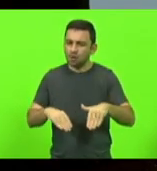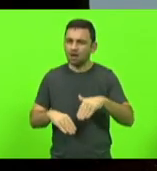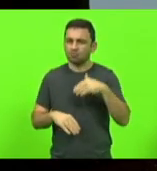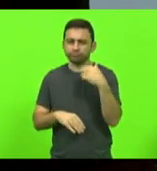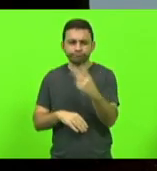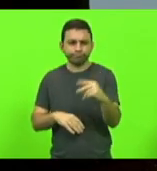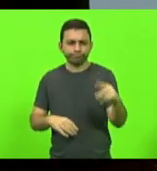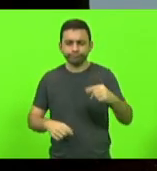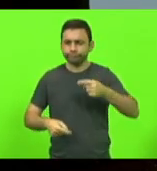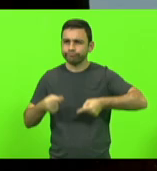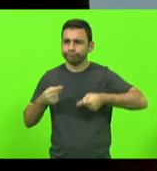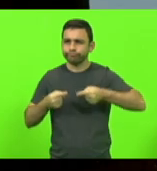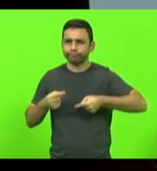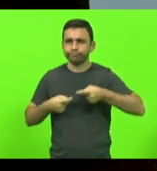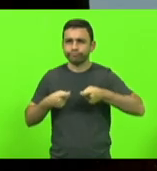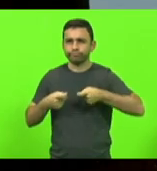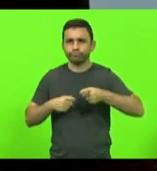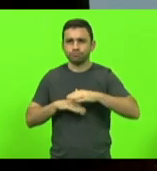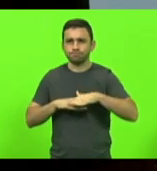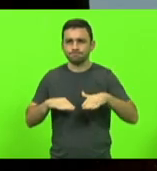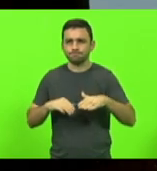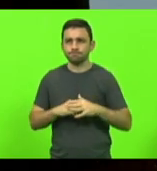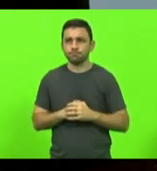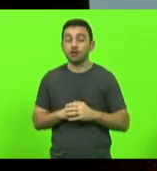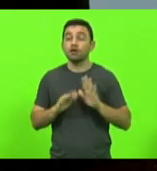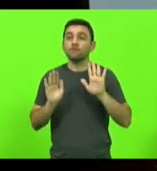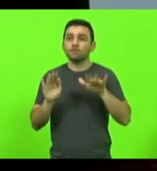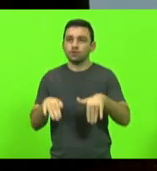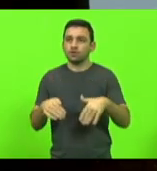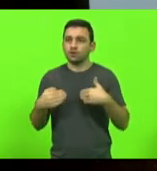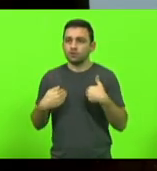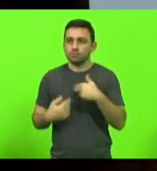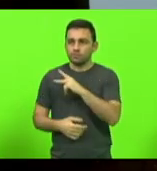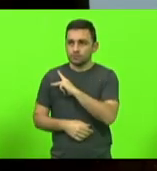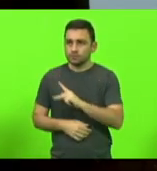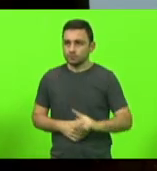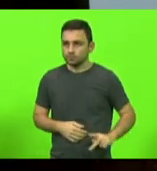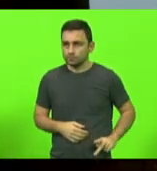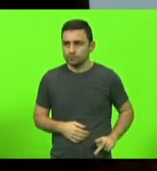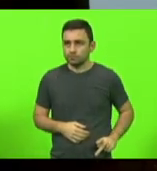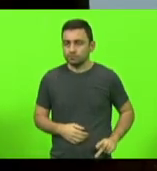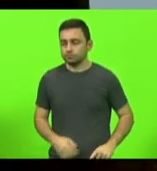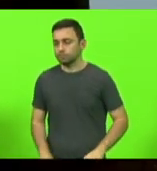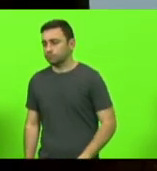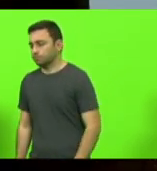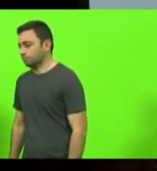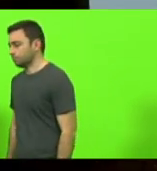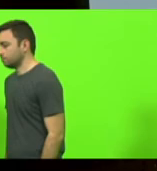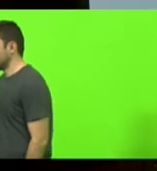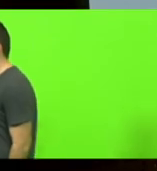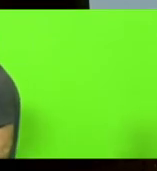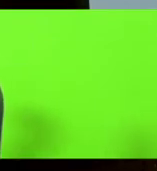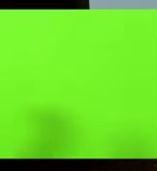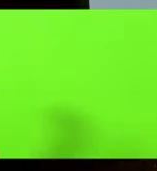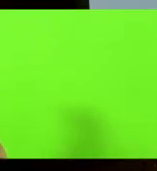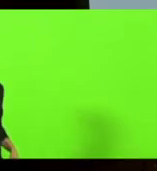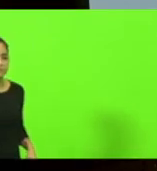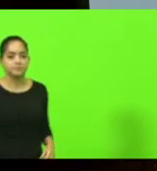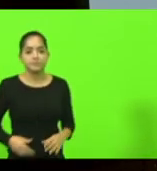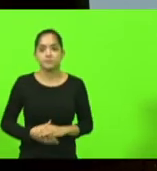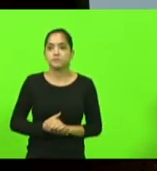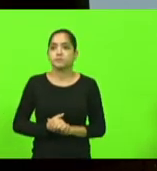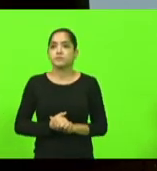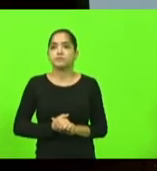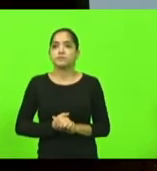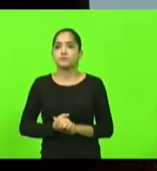Finalizo senhor presidente e senhores deputados senhoras deputadas deixo